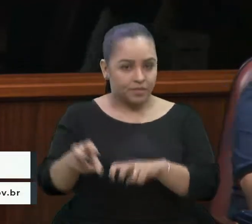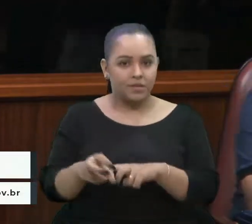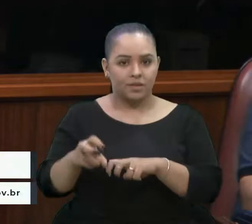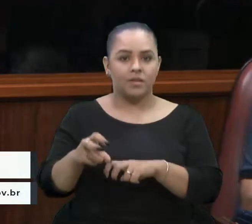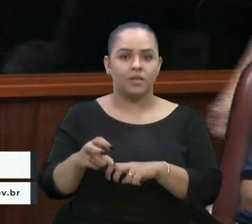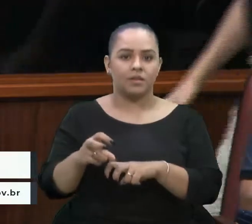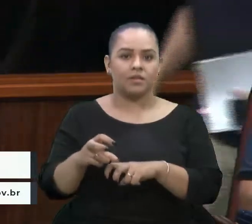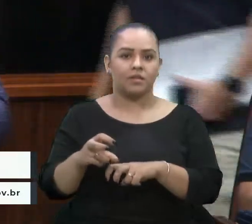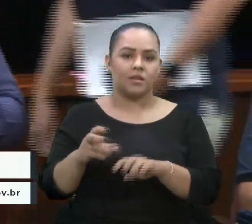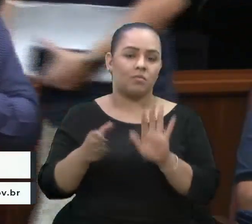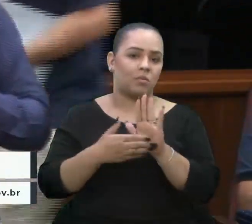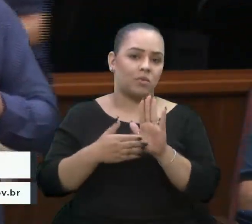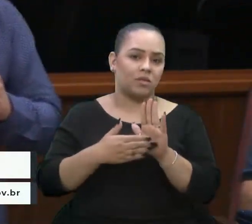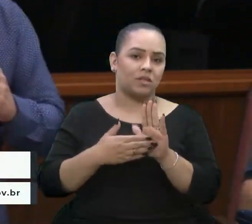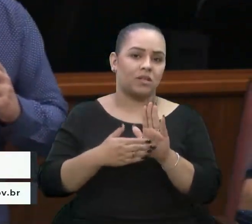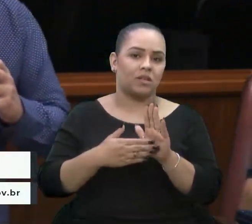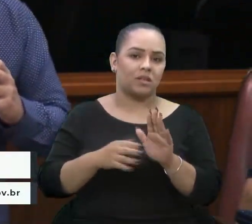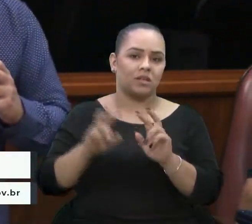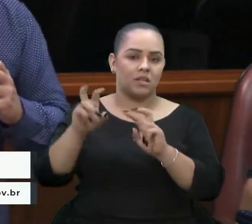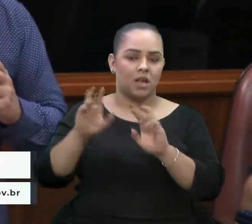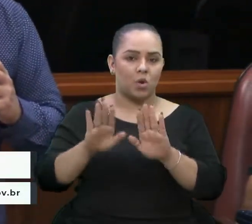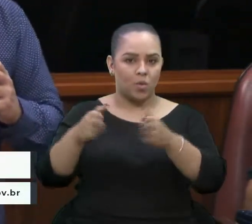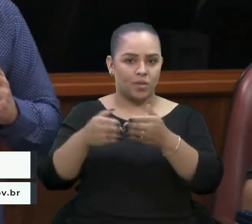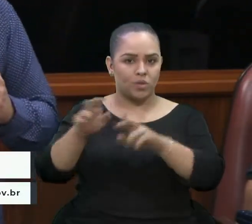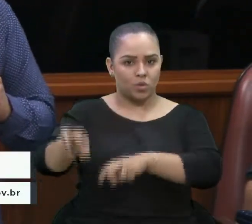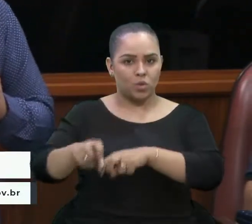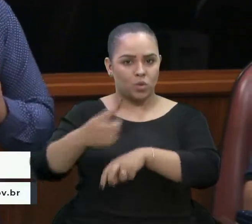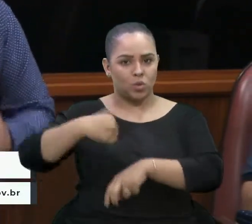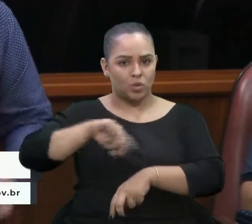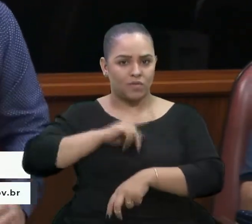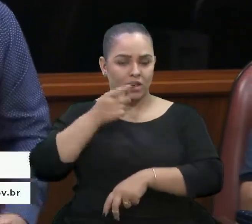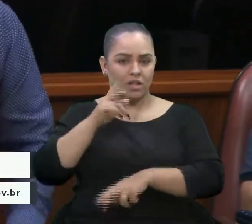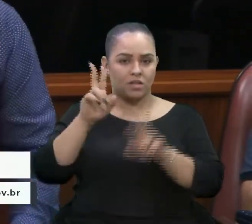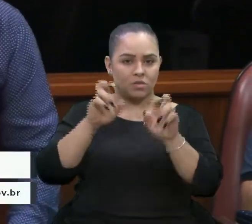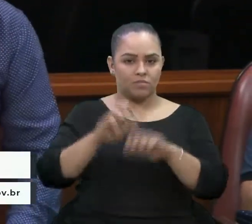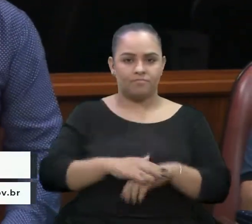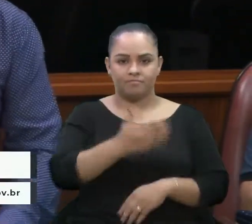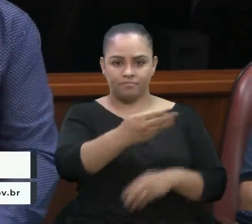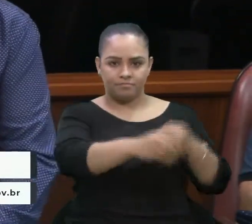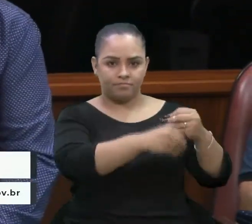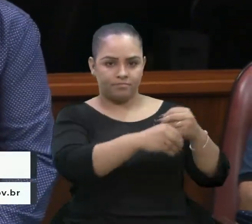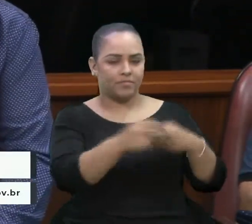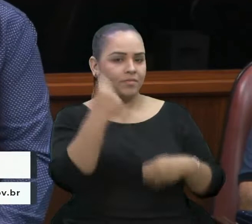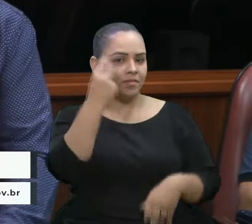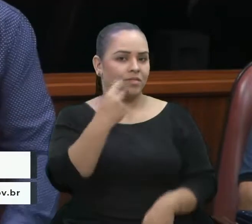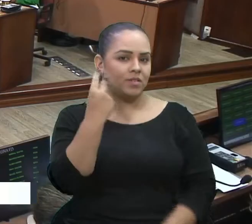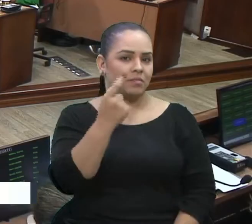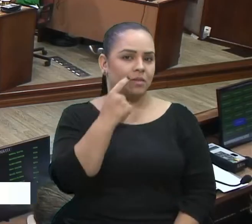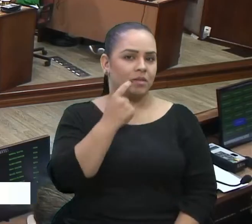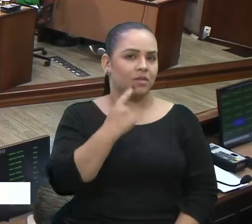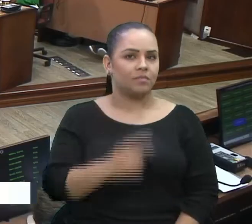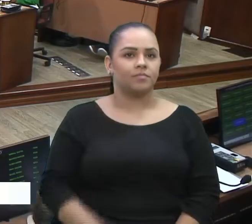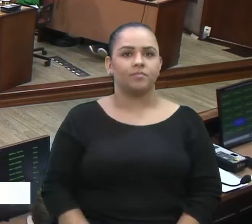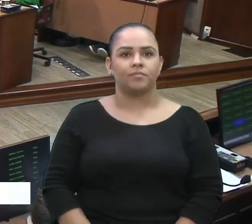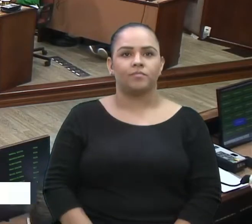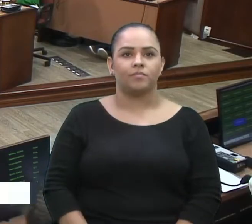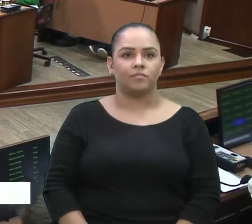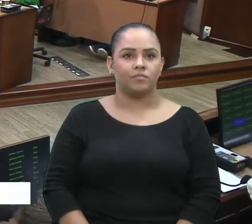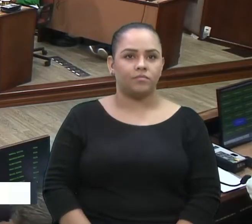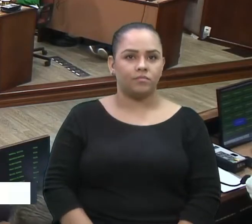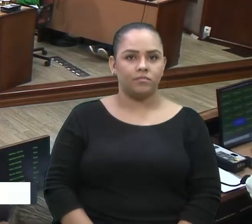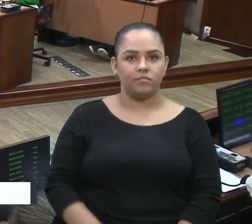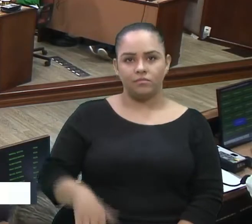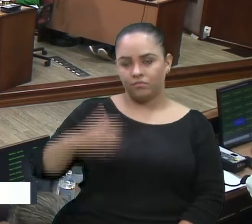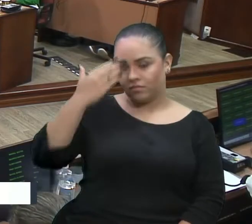disso, a proposta é que, na Comissão de Agricultura, falemos sobre essa questão. A parte concedida, vereador Wagner Petrini. Obrigado pela